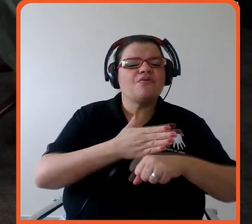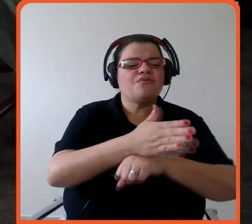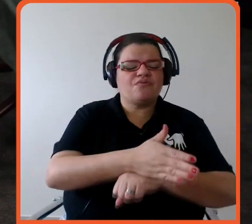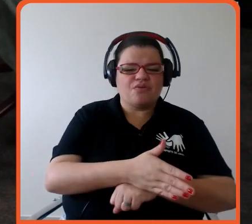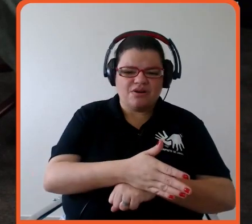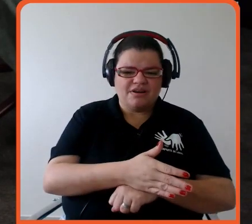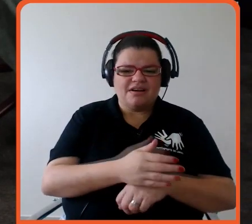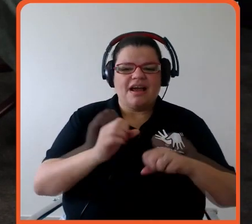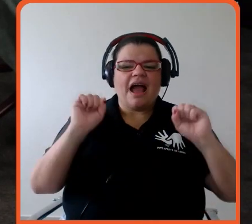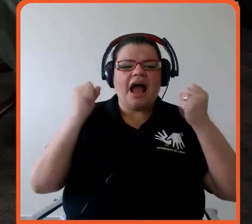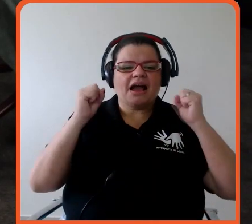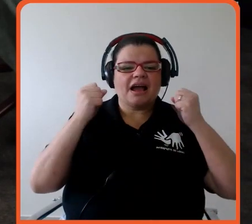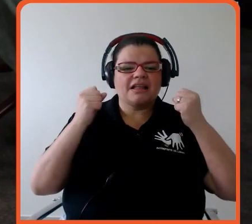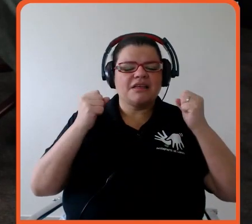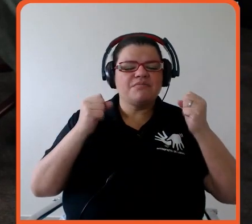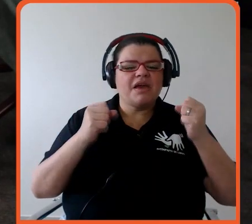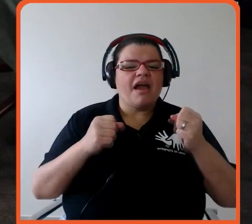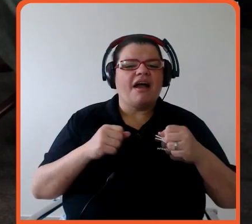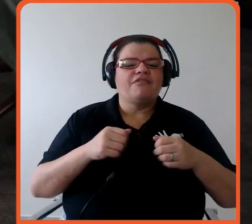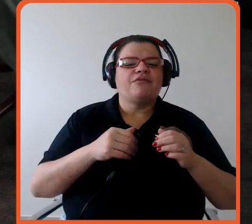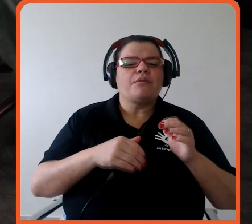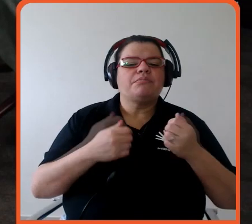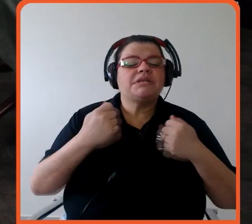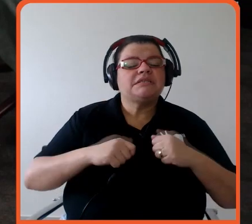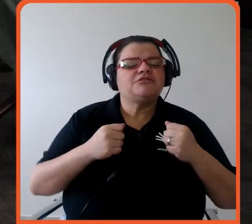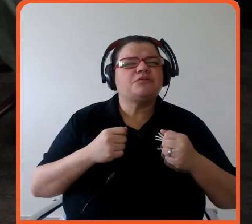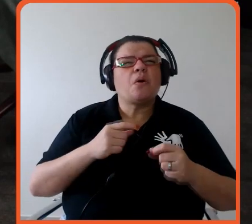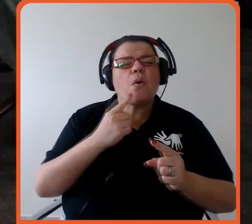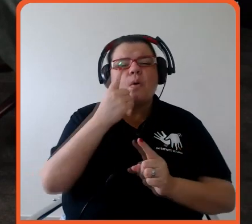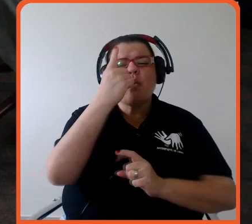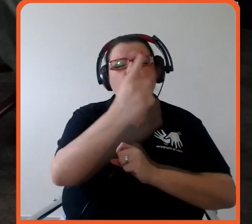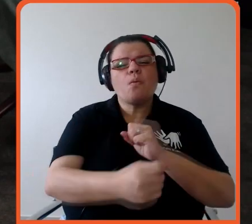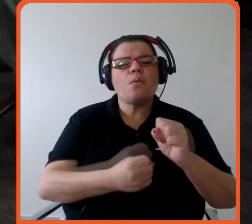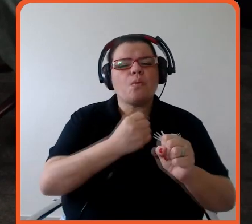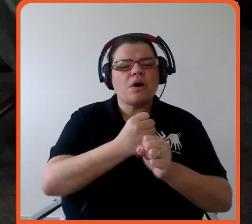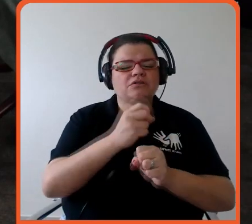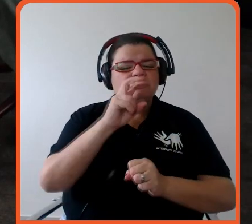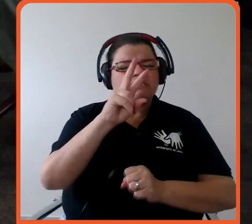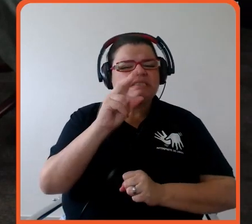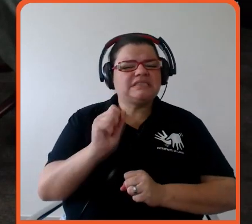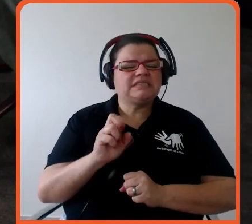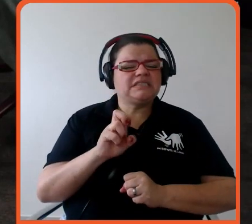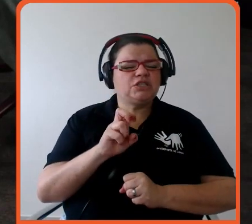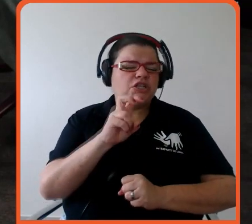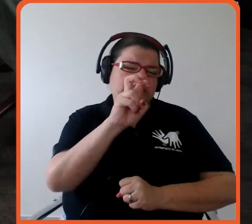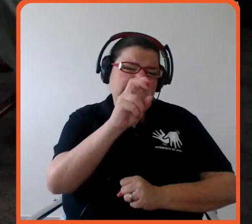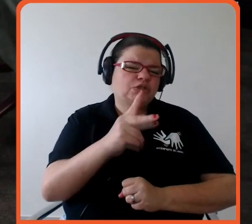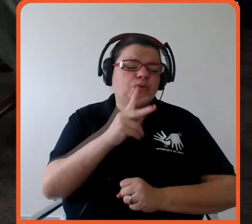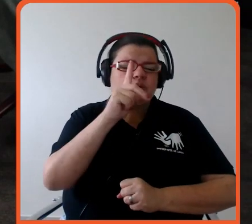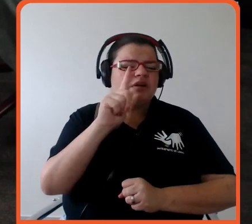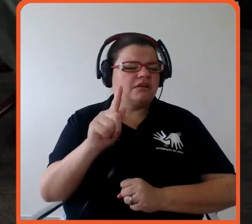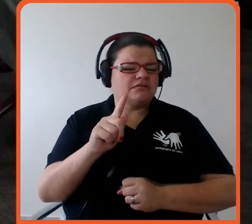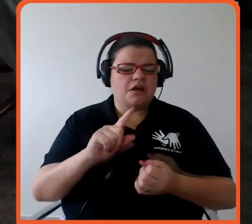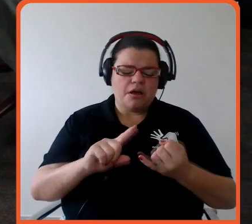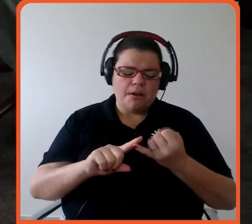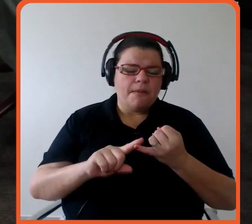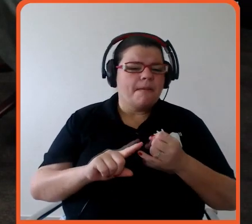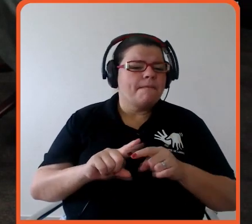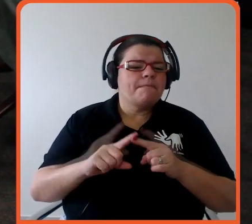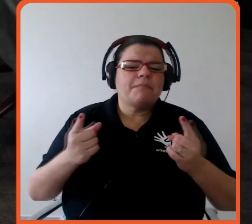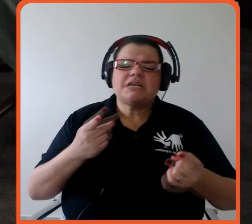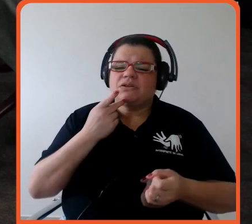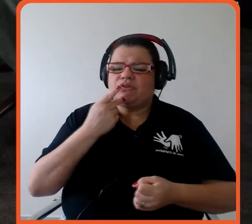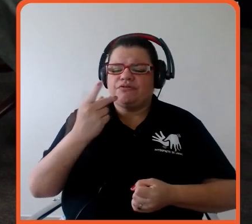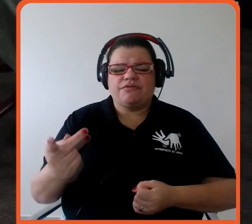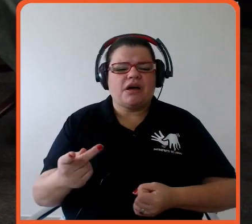na pandemia e falo olha daqui um ano eu vou perder 5 quilos vou perder 10 quilos mas eu não falo qual que é o meu plano nutricional eu não falo